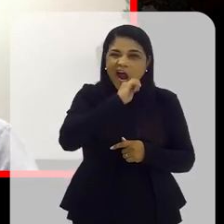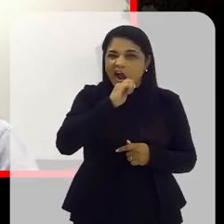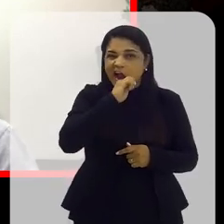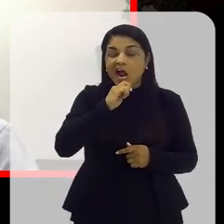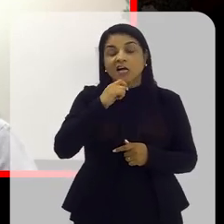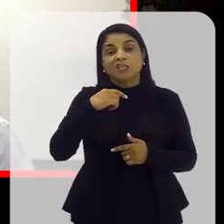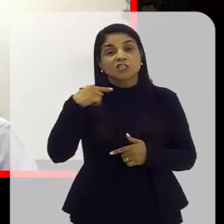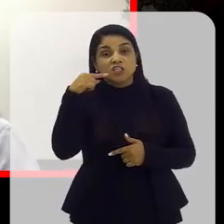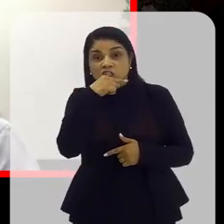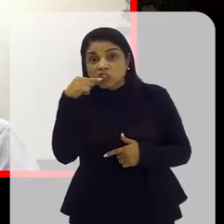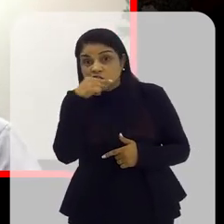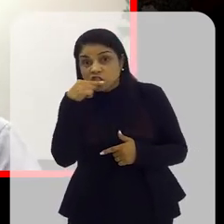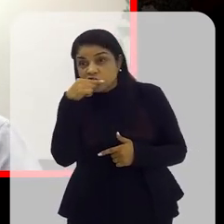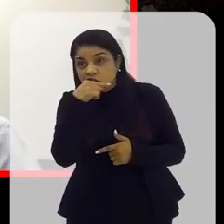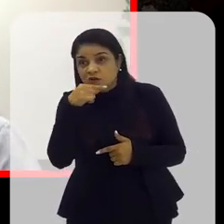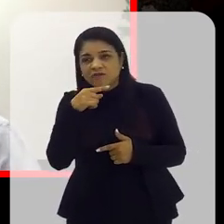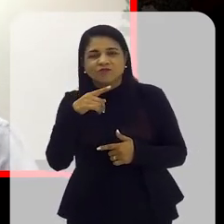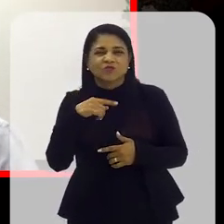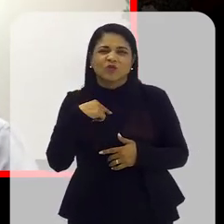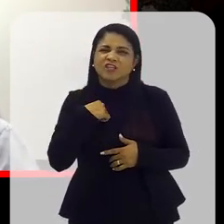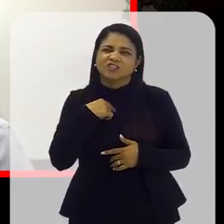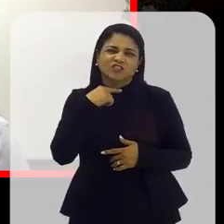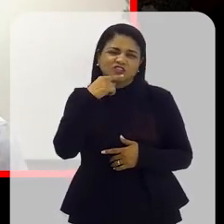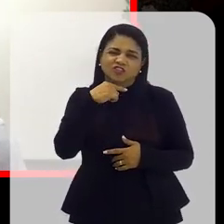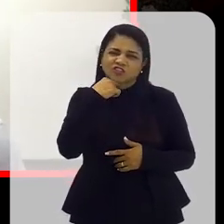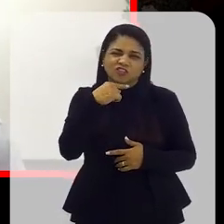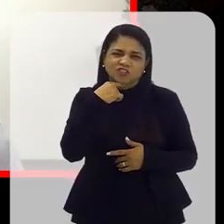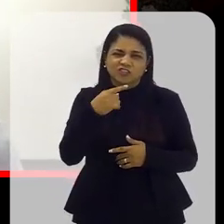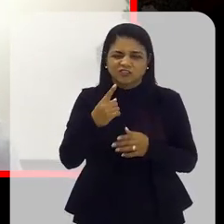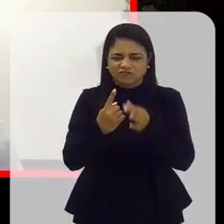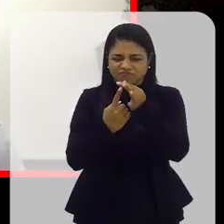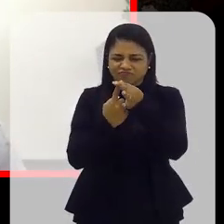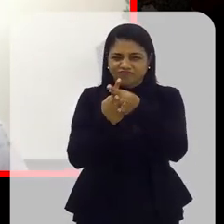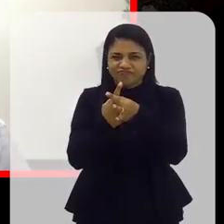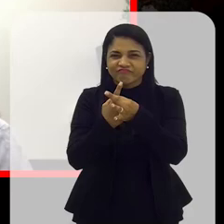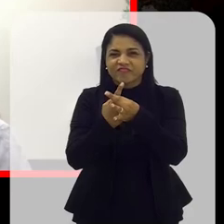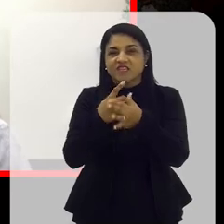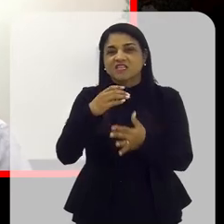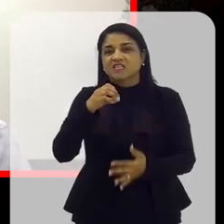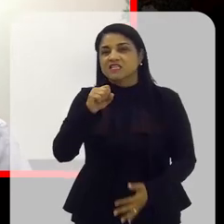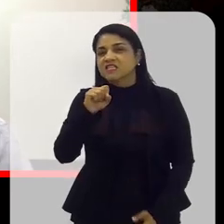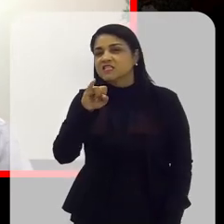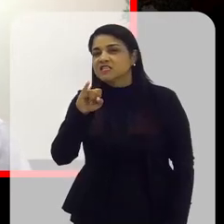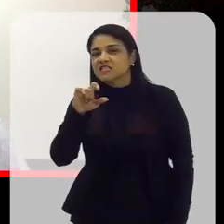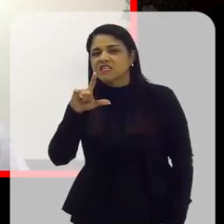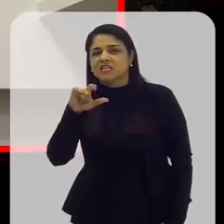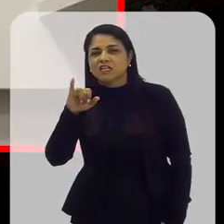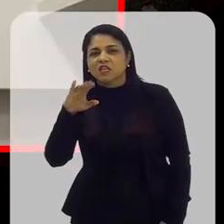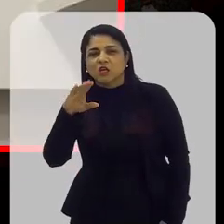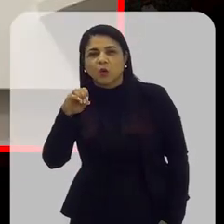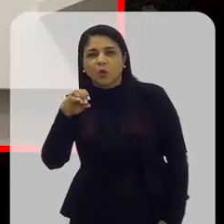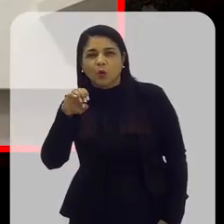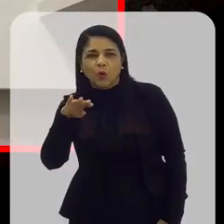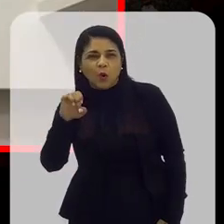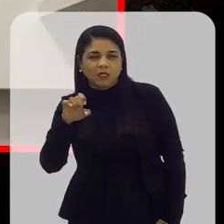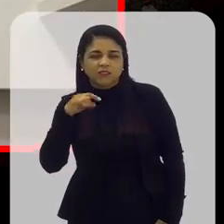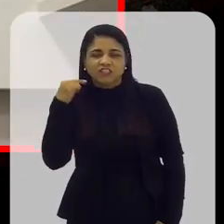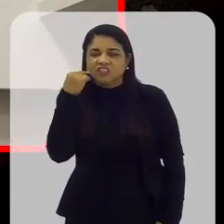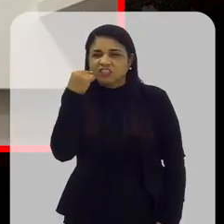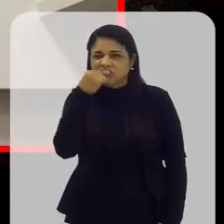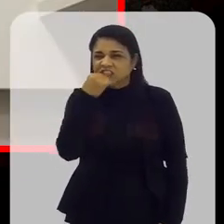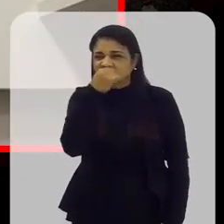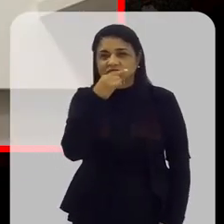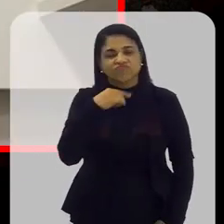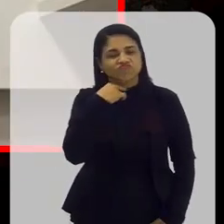escova mesmo. E tem que ser escova, né? Não adianta vir com aquelas dedeiras de silicone, aquela escovinha de